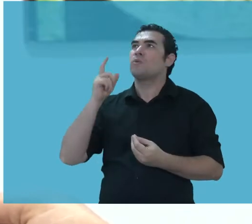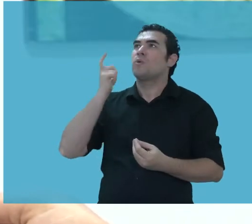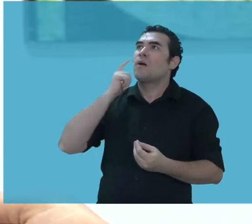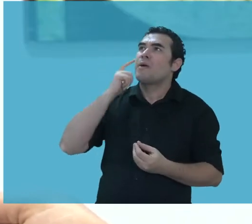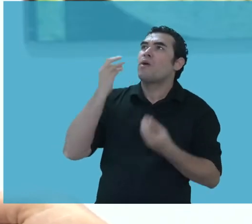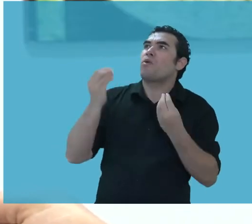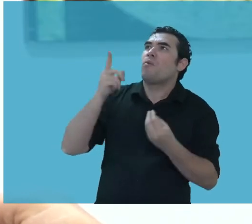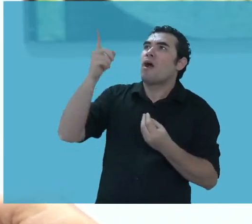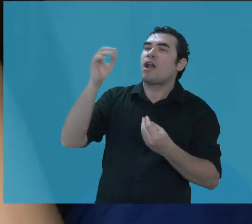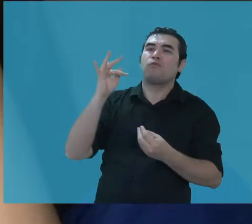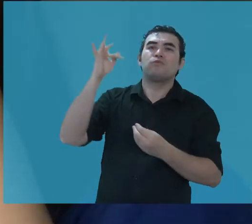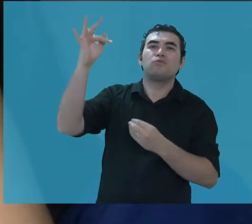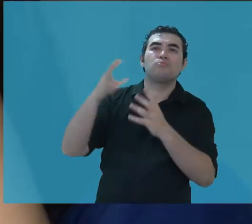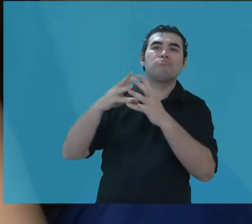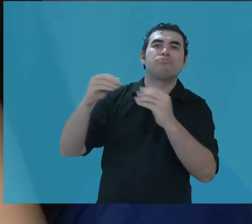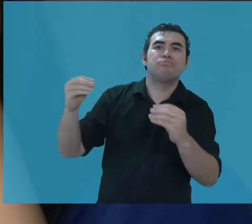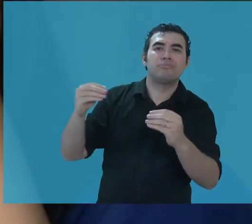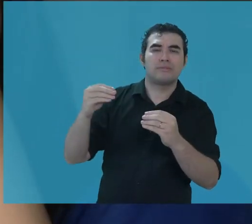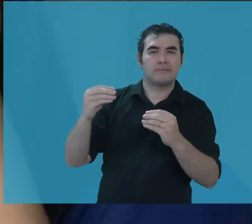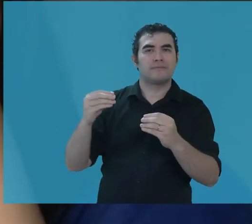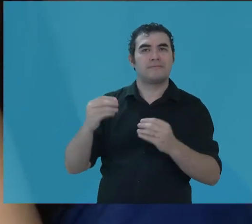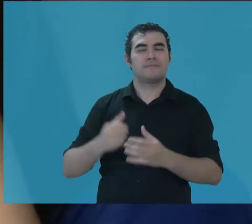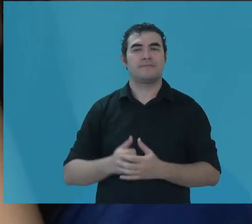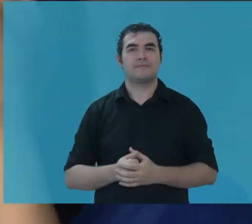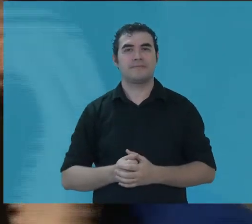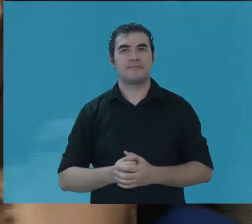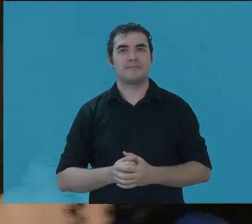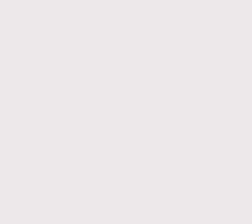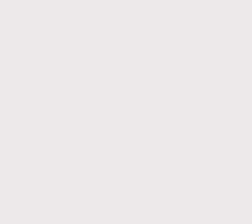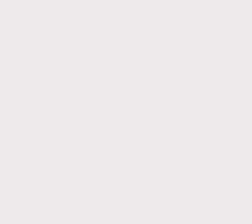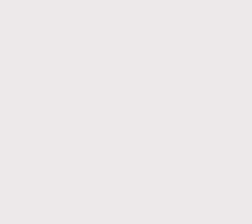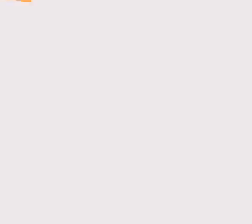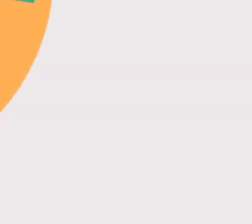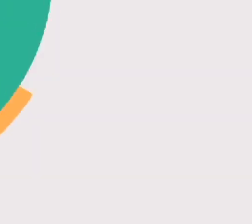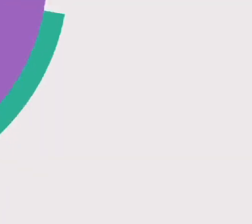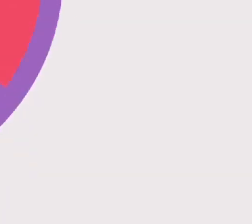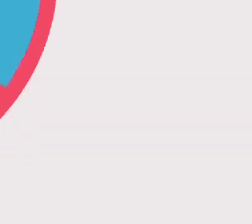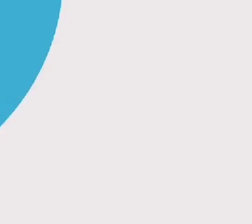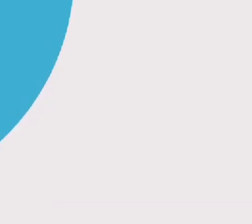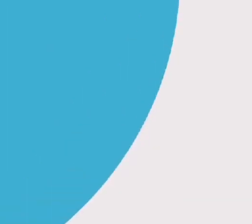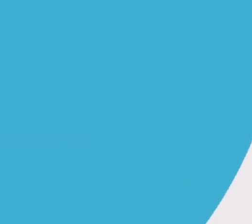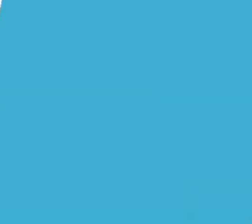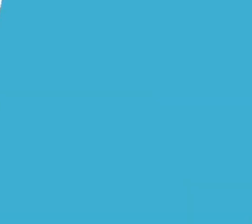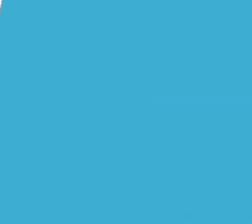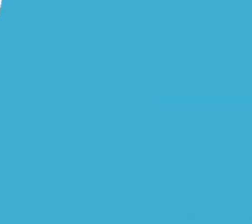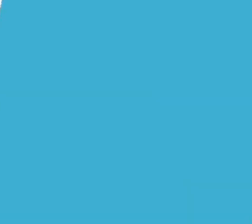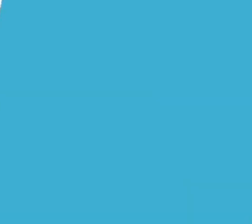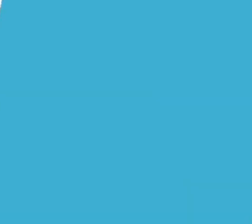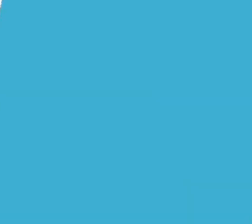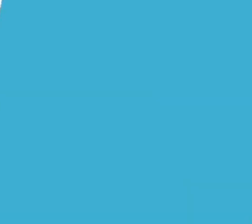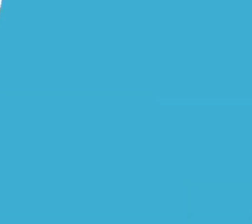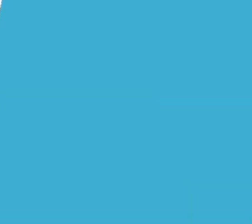que ela foi no passado. Olhar para aquilo e saber que é uma imagem de milhares de anos no passado. Legenda Zanotto